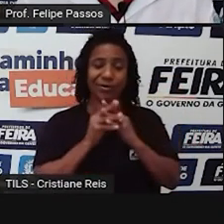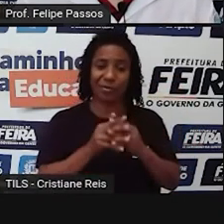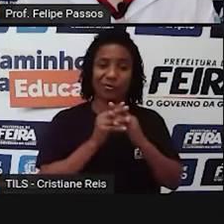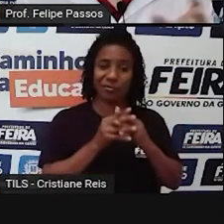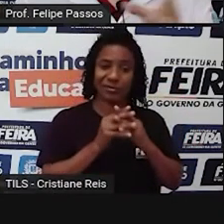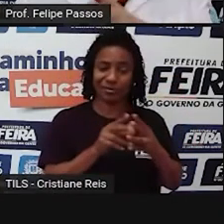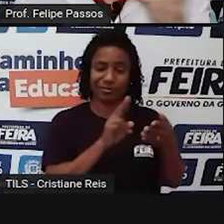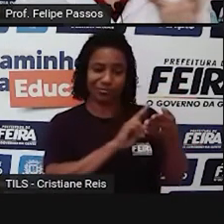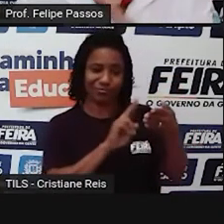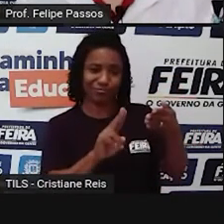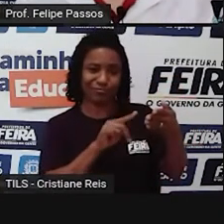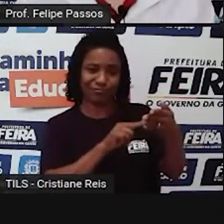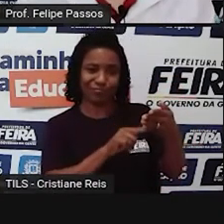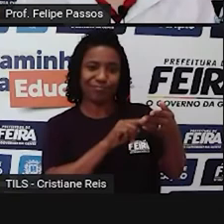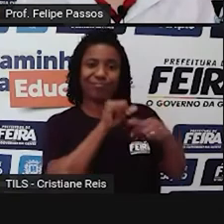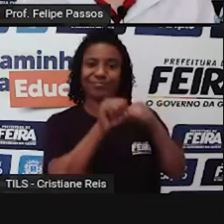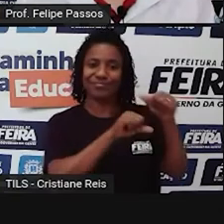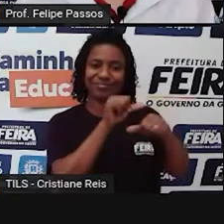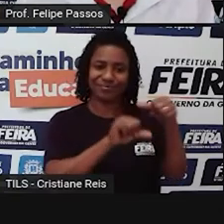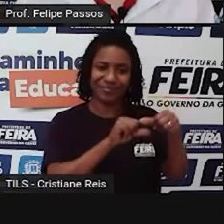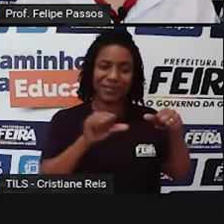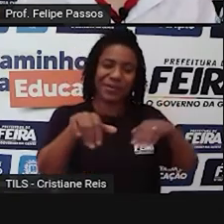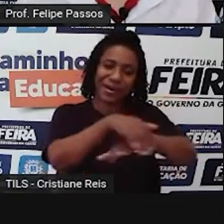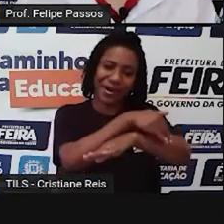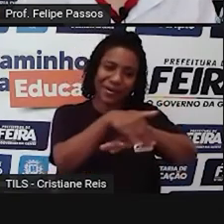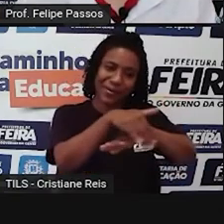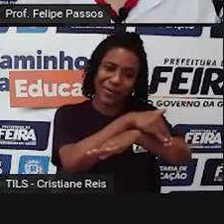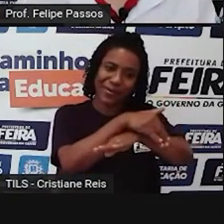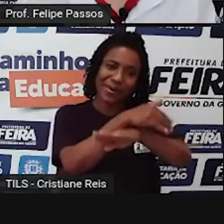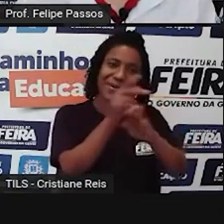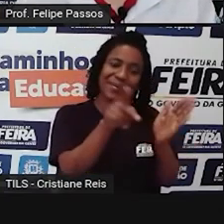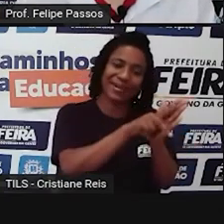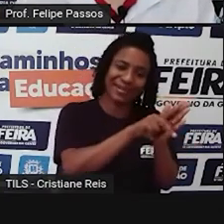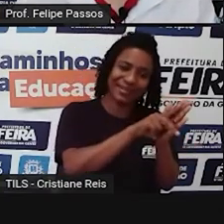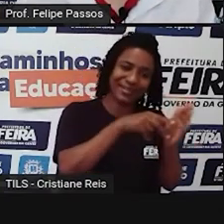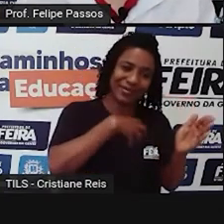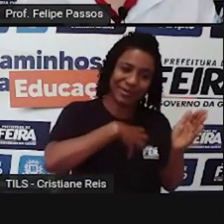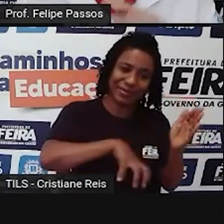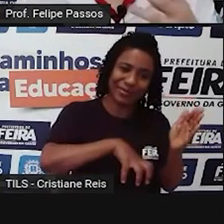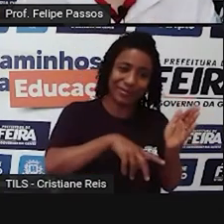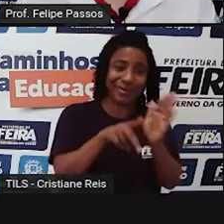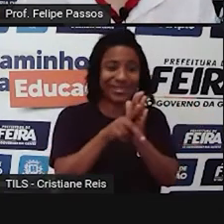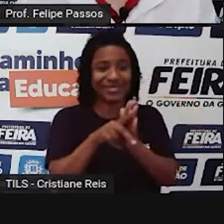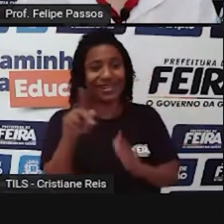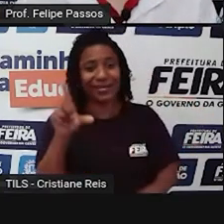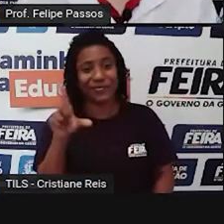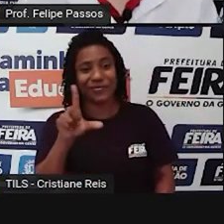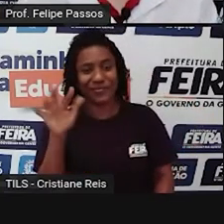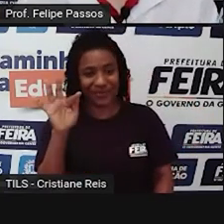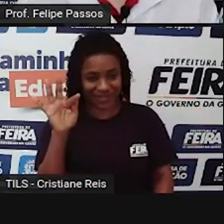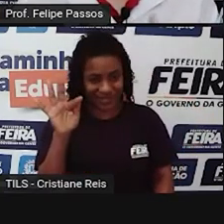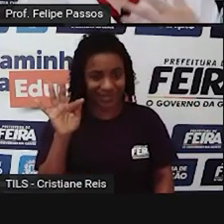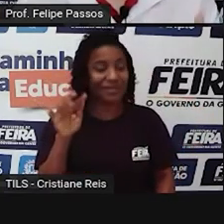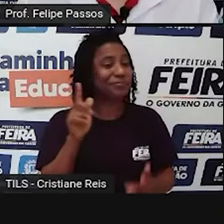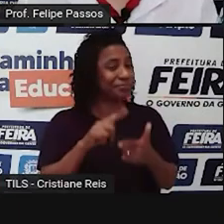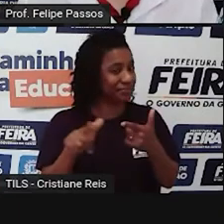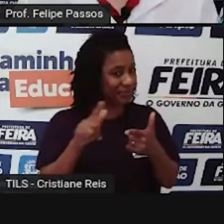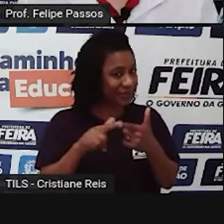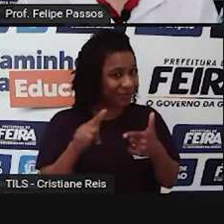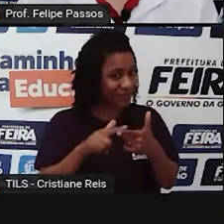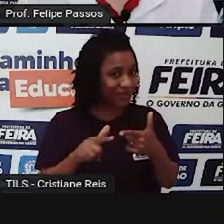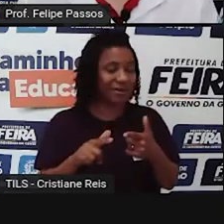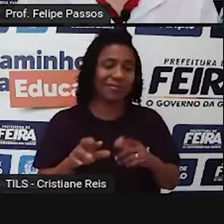mesma rua, ela tá dividida entre duas cidades, né? É um problema isso. Mas aí a administração pública, ela tem que